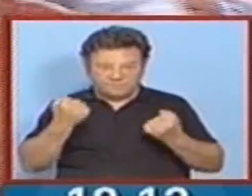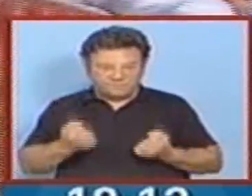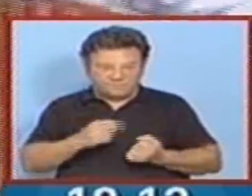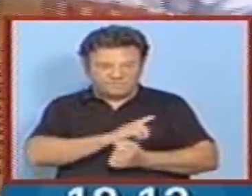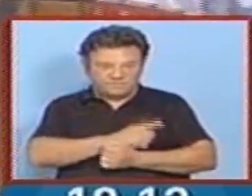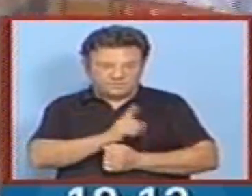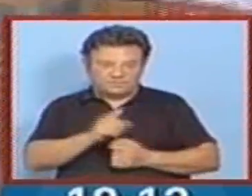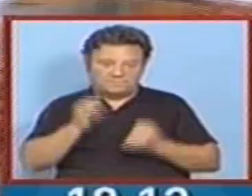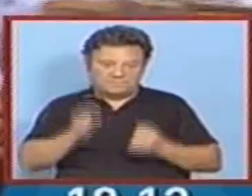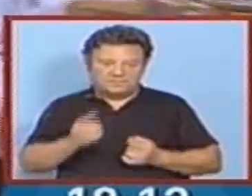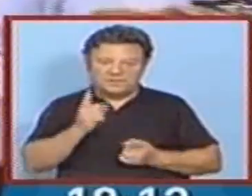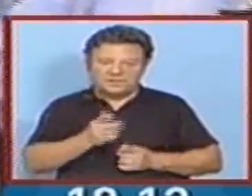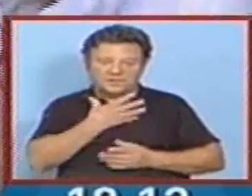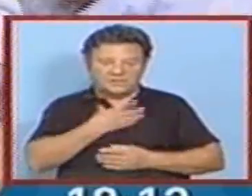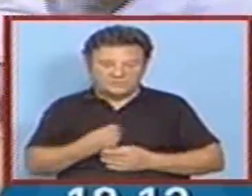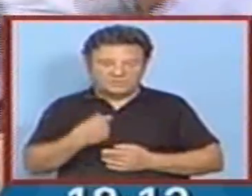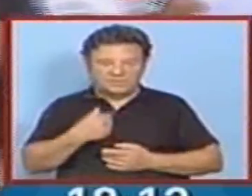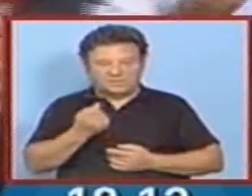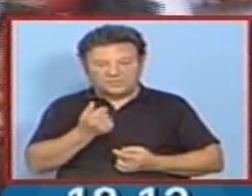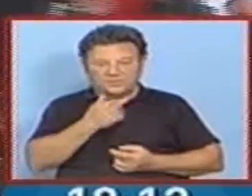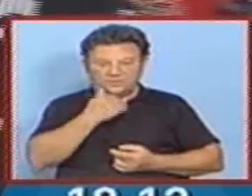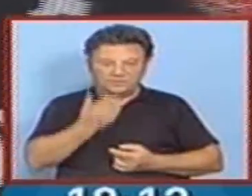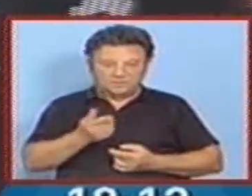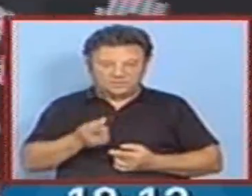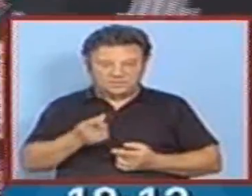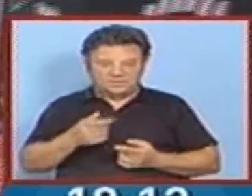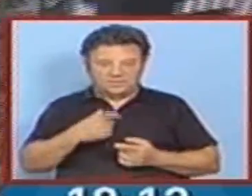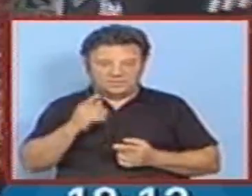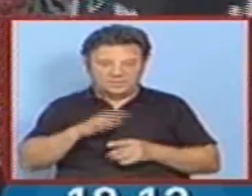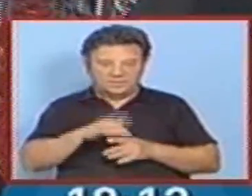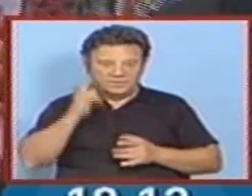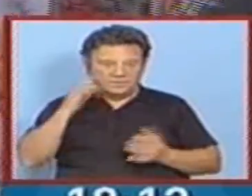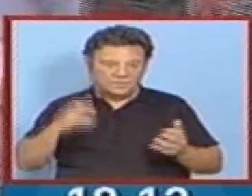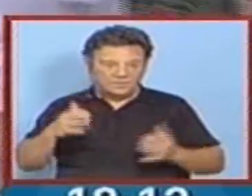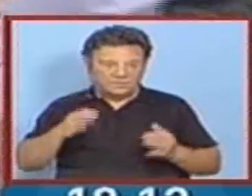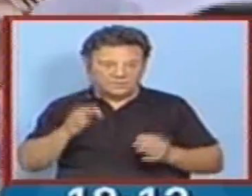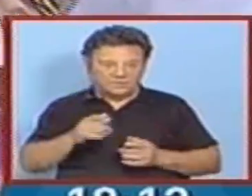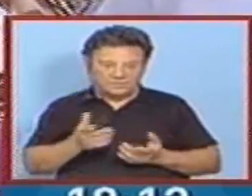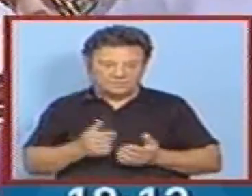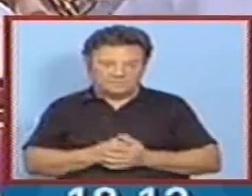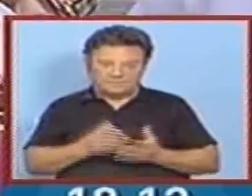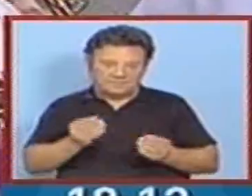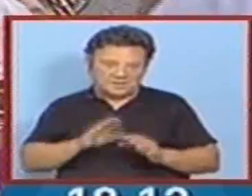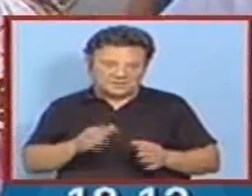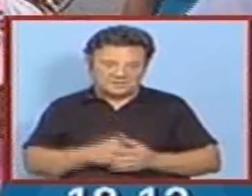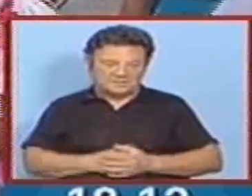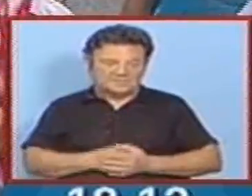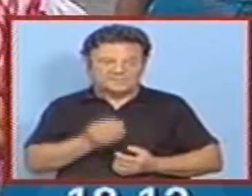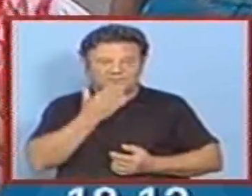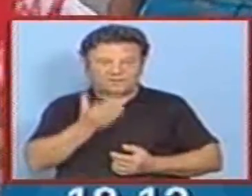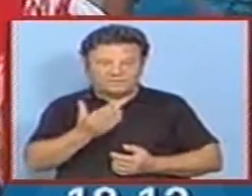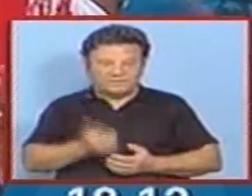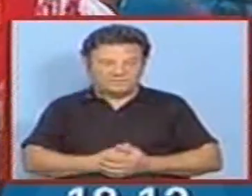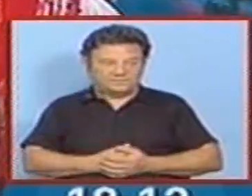nenhuma, é preciso puxar e ter jeito para colocar nos botões, para colocar nos botões, não é nada.